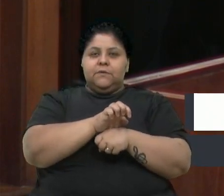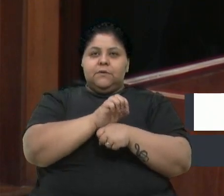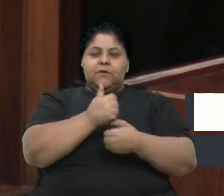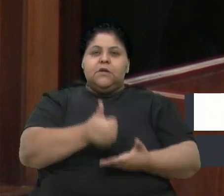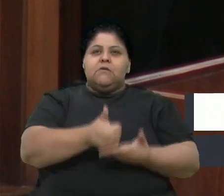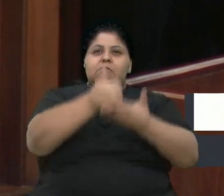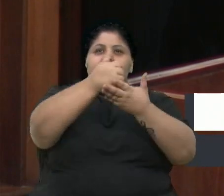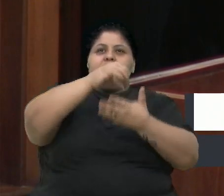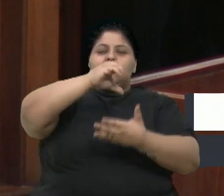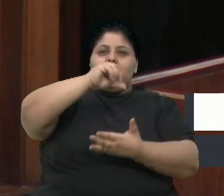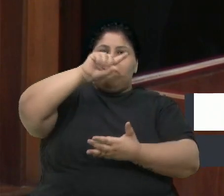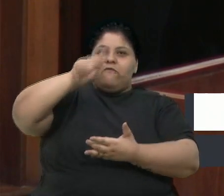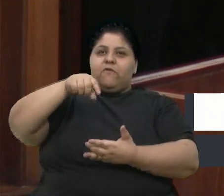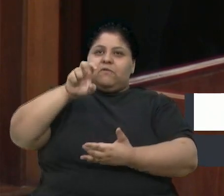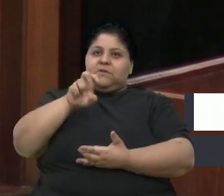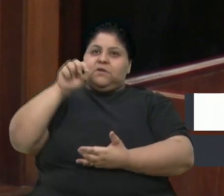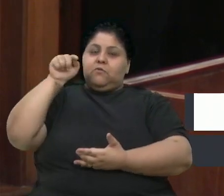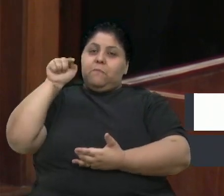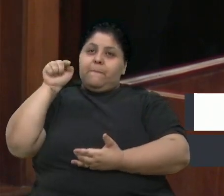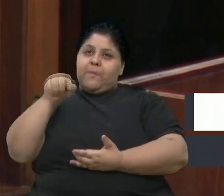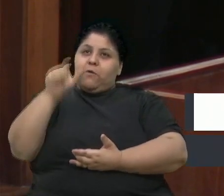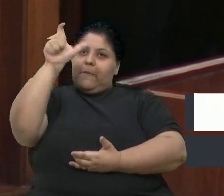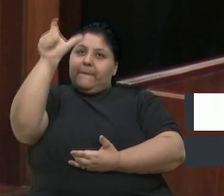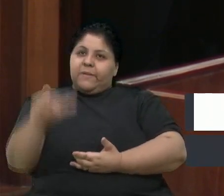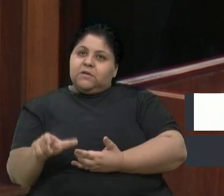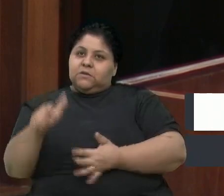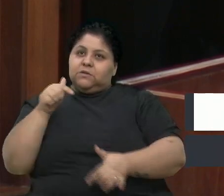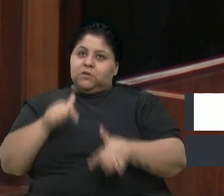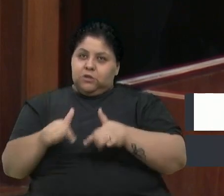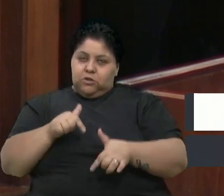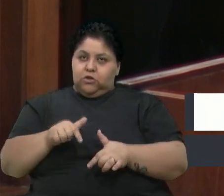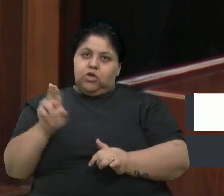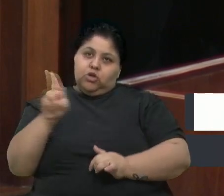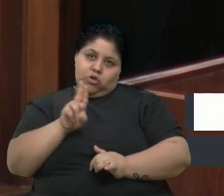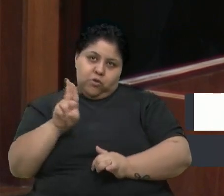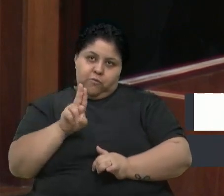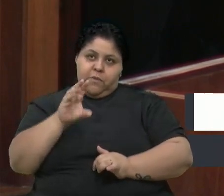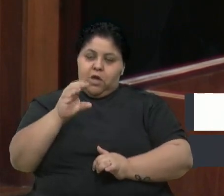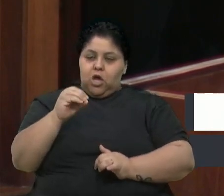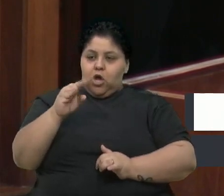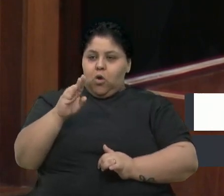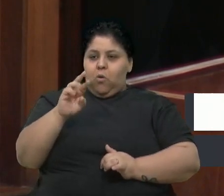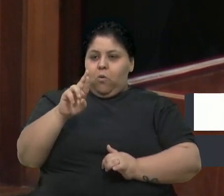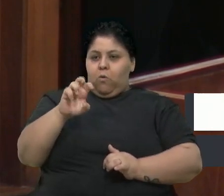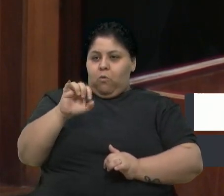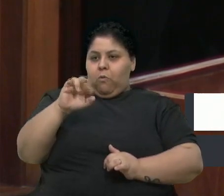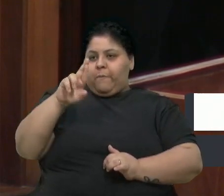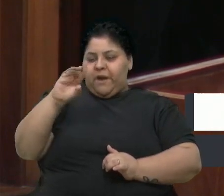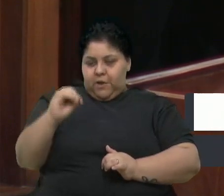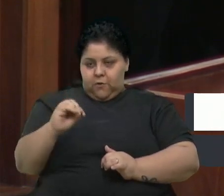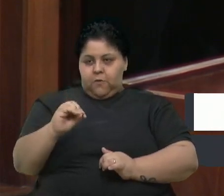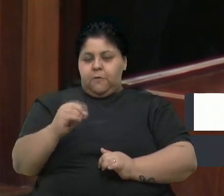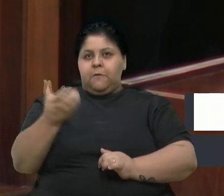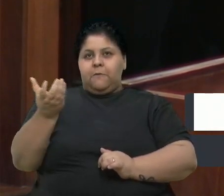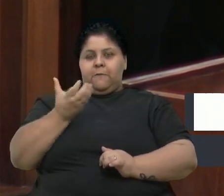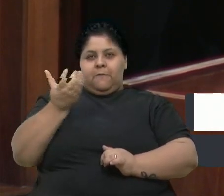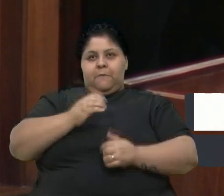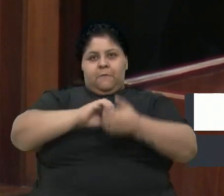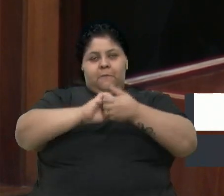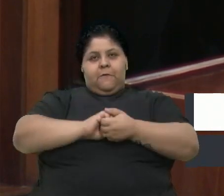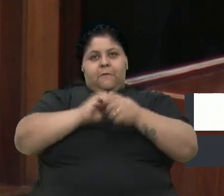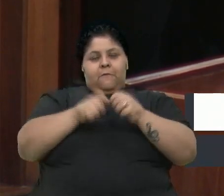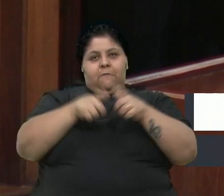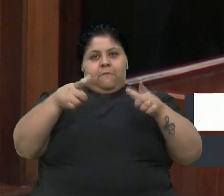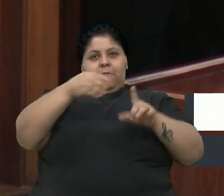,5 mil obreiros, como são denominados os maçons. Quero saudar o grão-mestre Celito